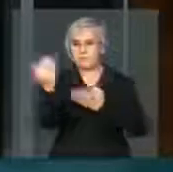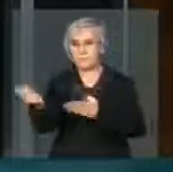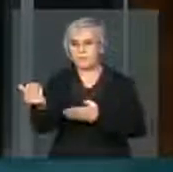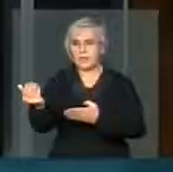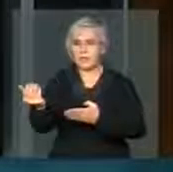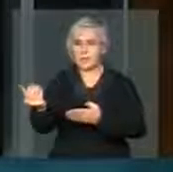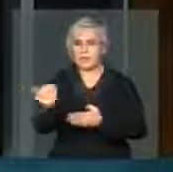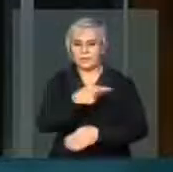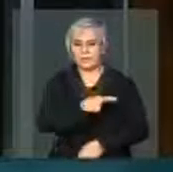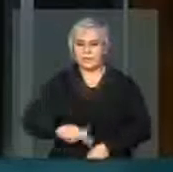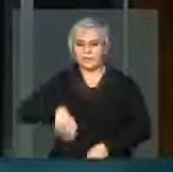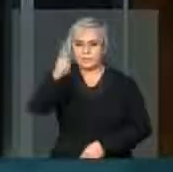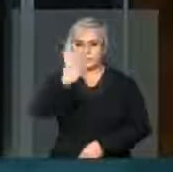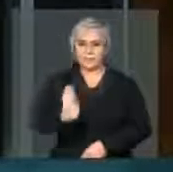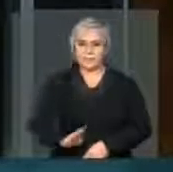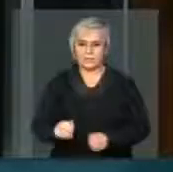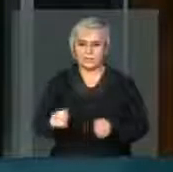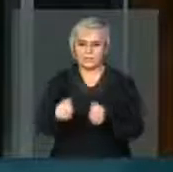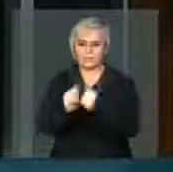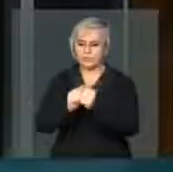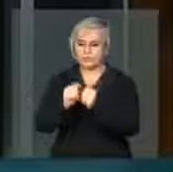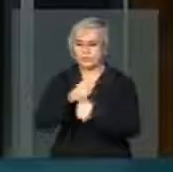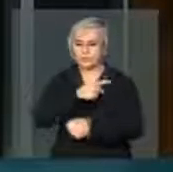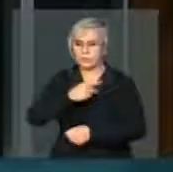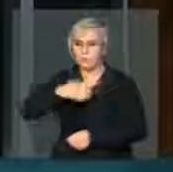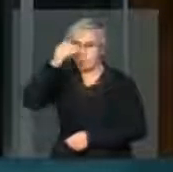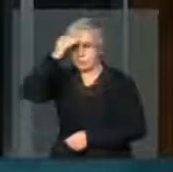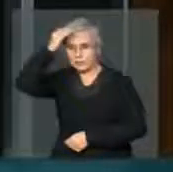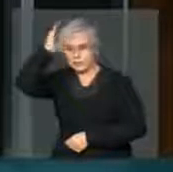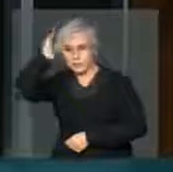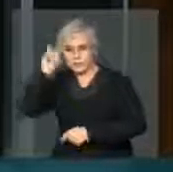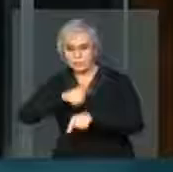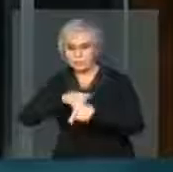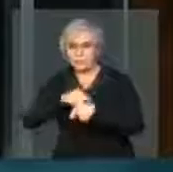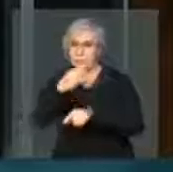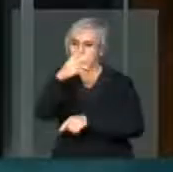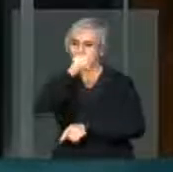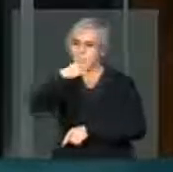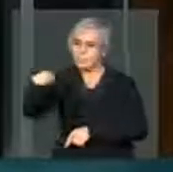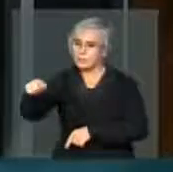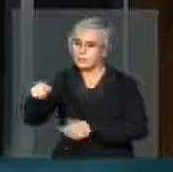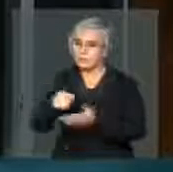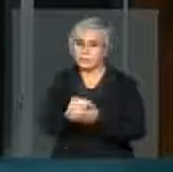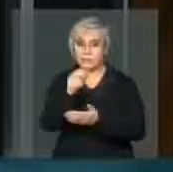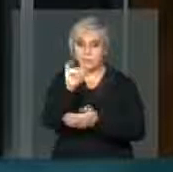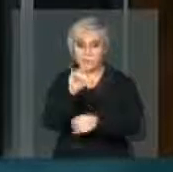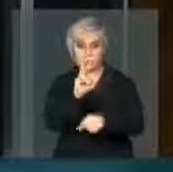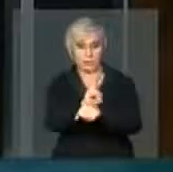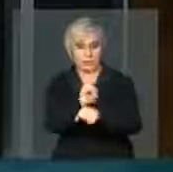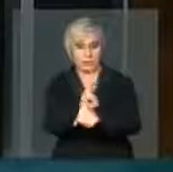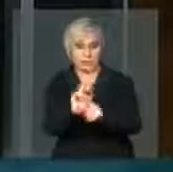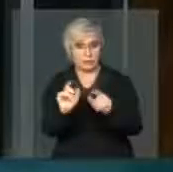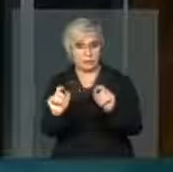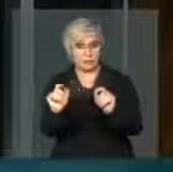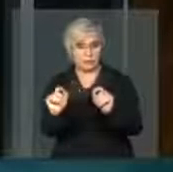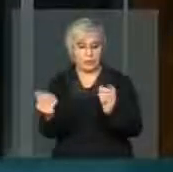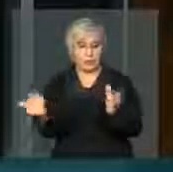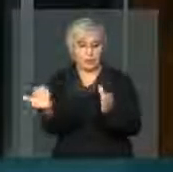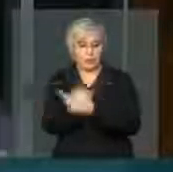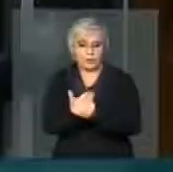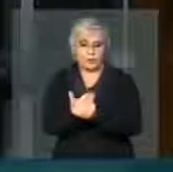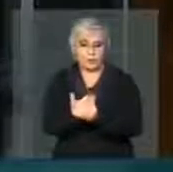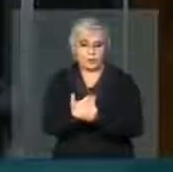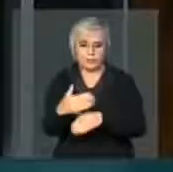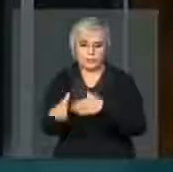meses. Essa é a defesa que vossa excelência fez. Se a defesa é de um processo